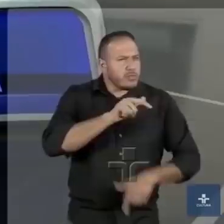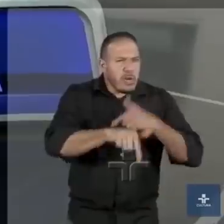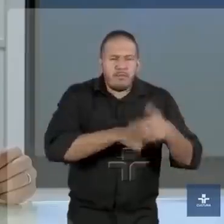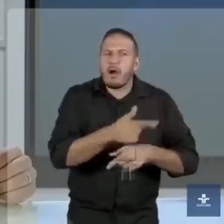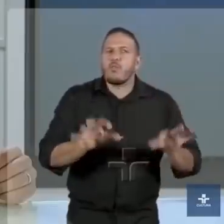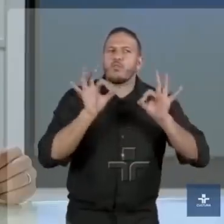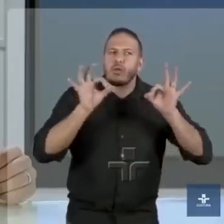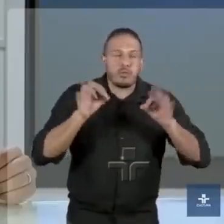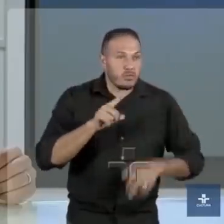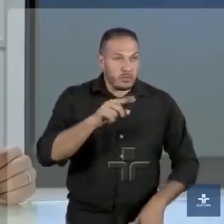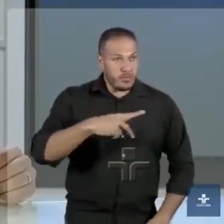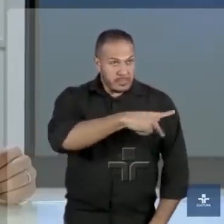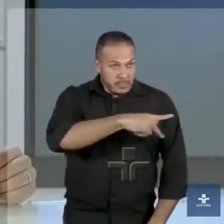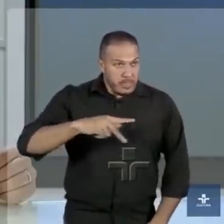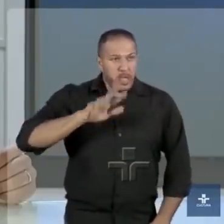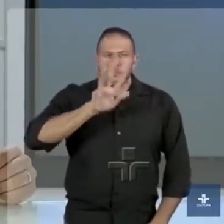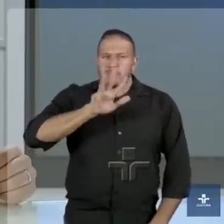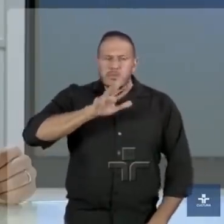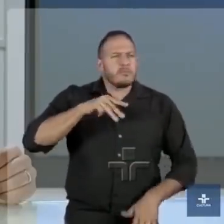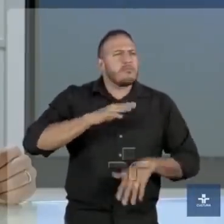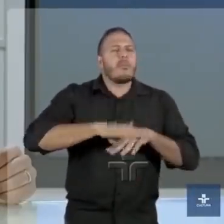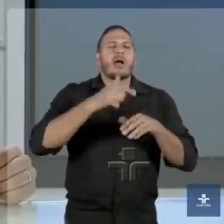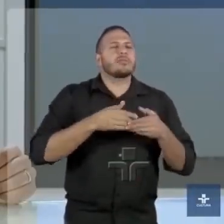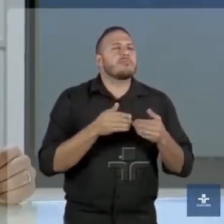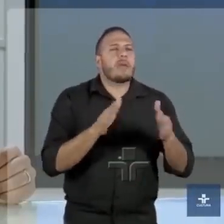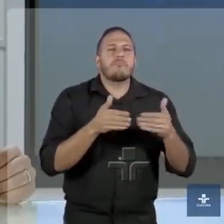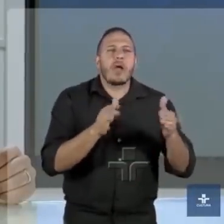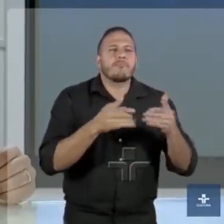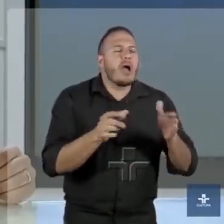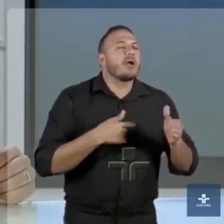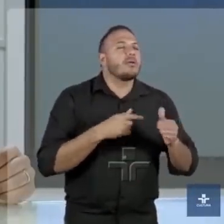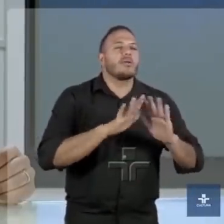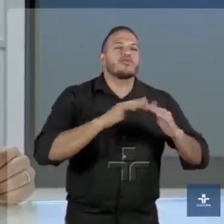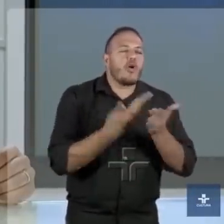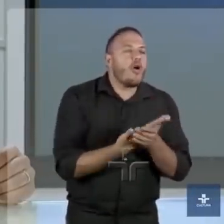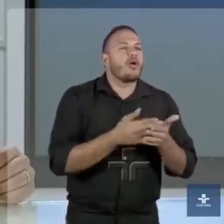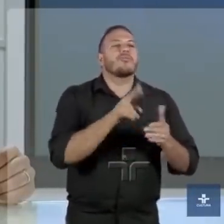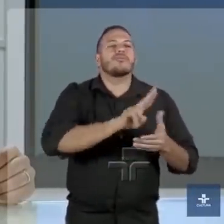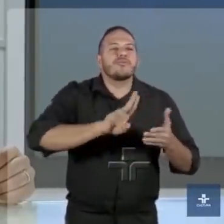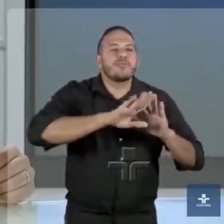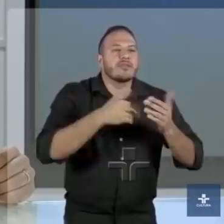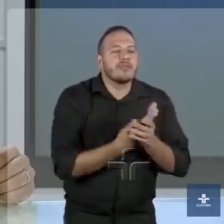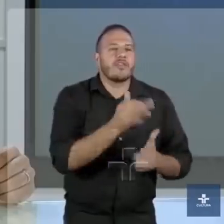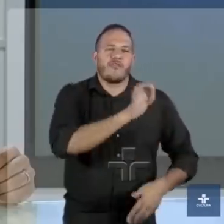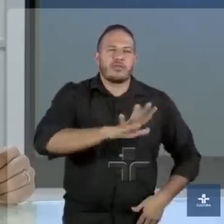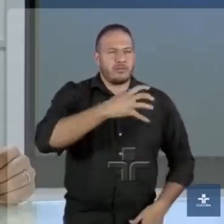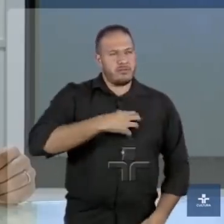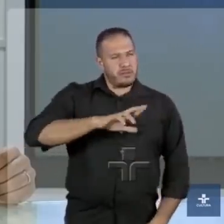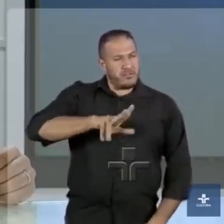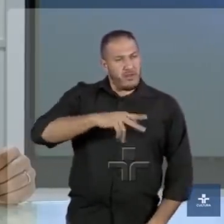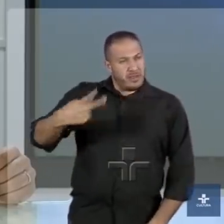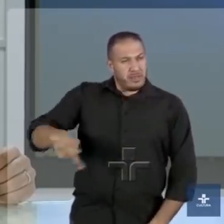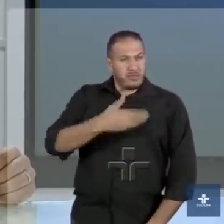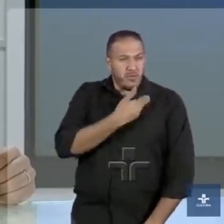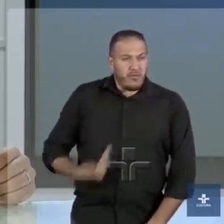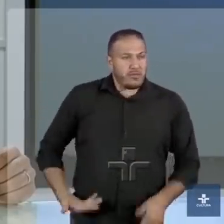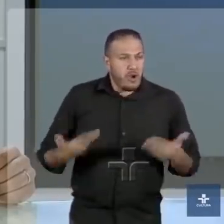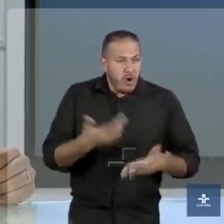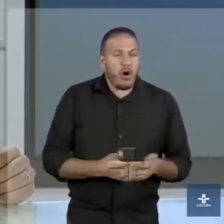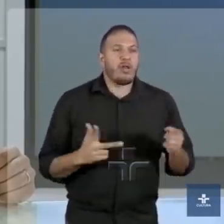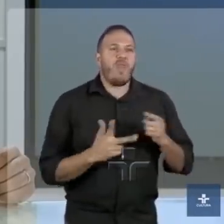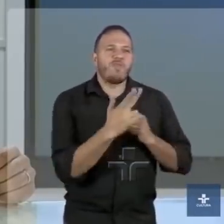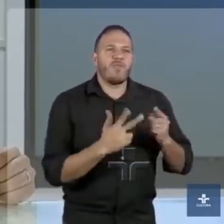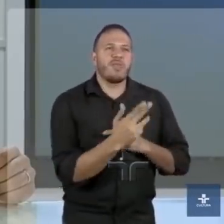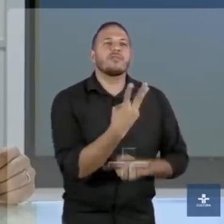O presidente Lula é o presidente que mais abriu escolas técnicas, universidades e estudos federais. Mas, diferentemente desse governo aí, que cortou 30